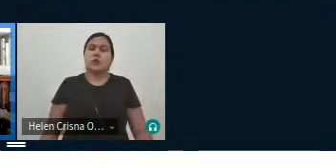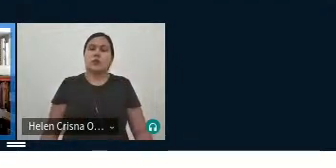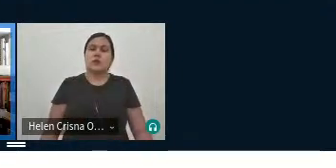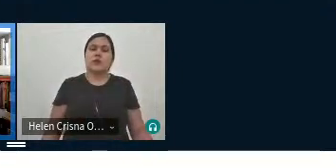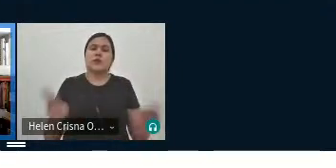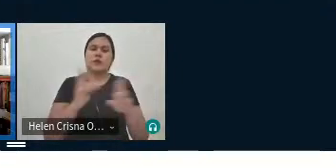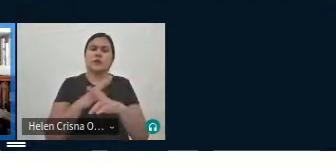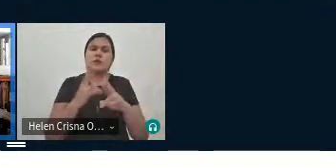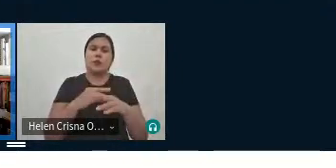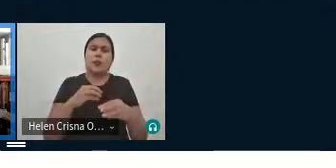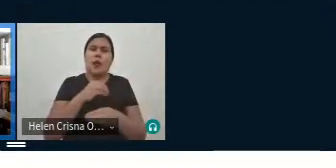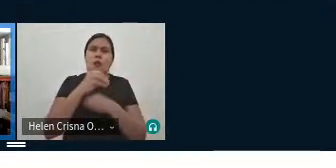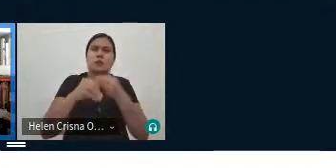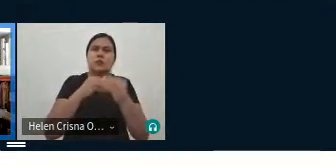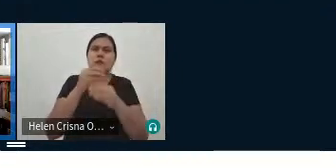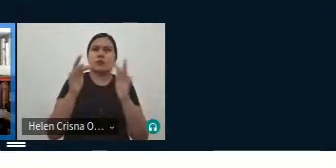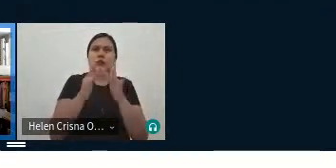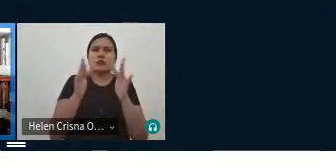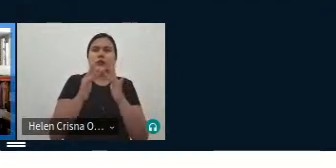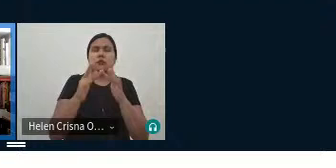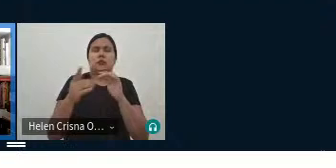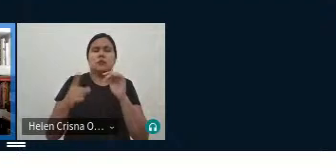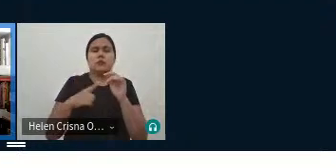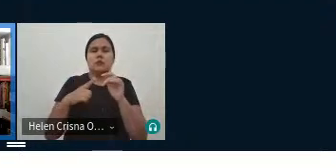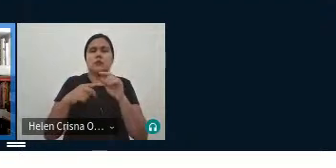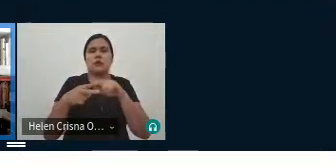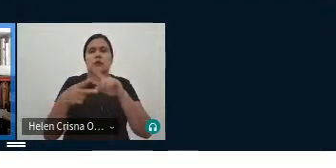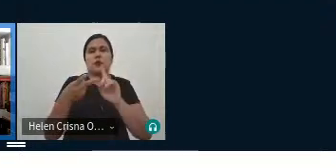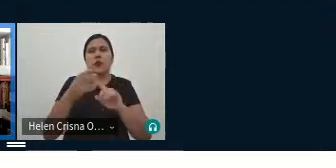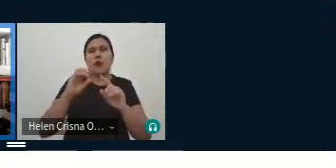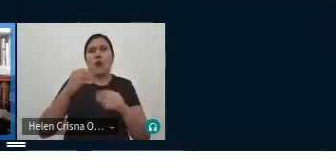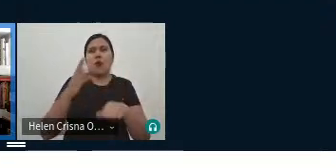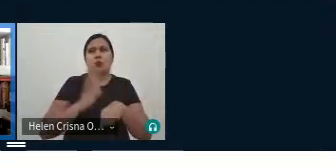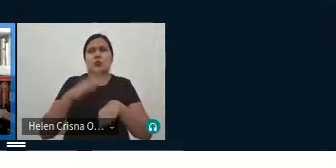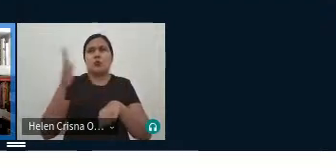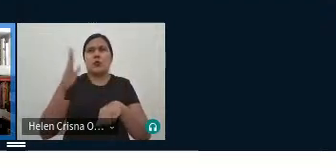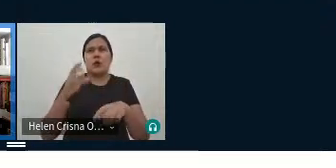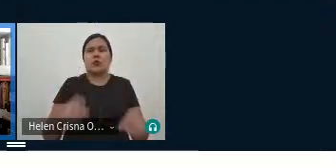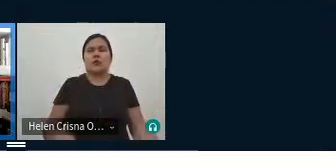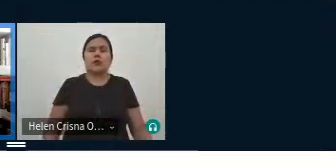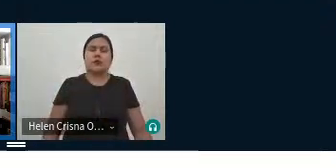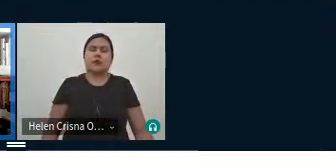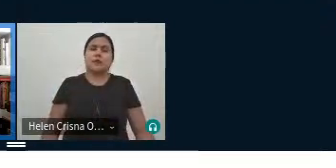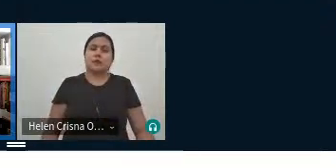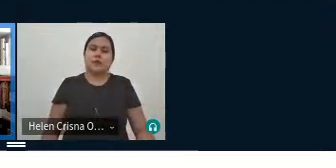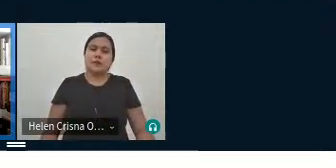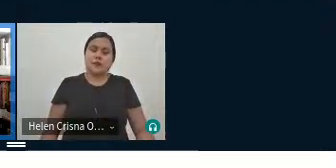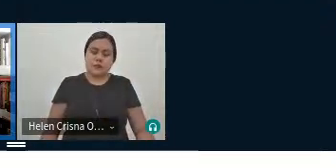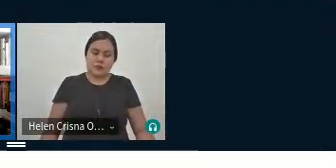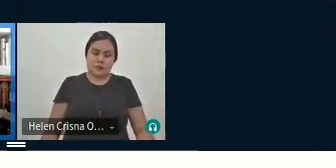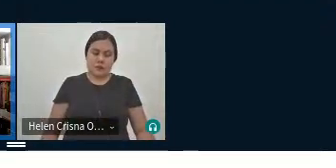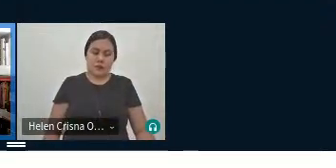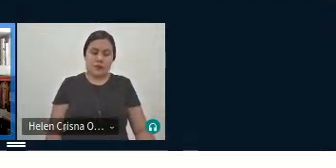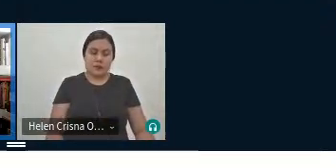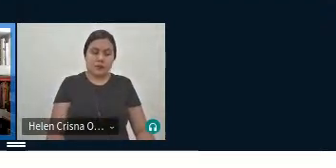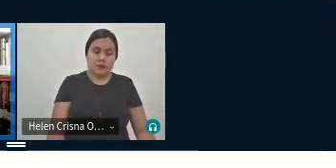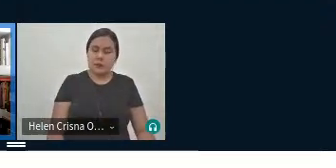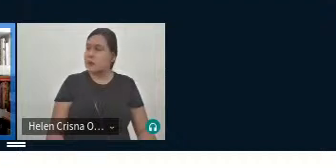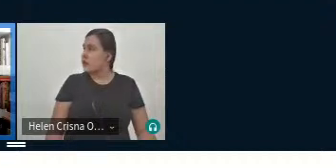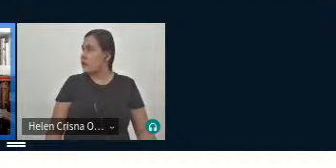a essa interação que ocorre entre dois ou mais eixos da subordinação por exemplo etnicidade